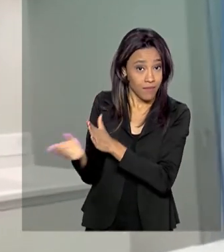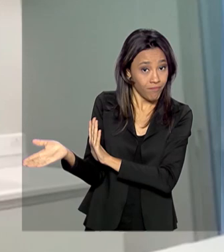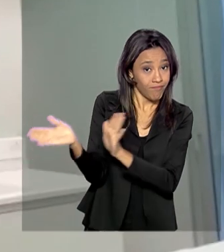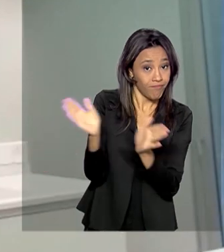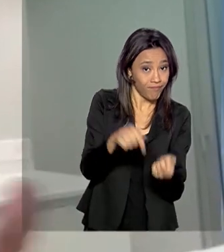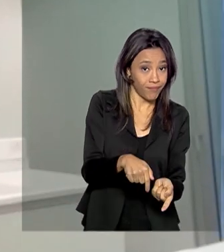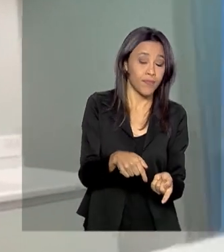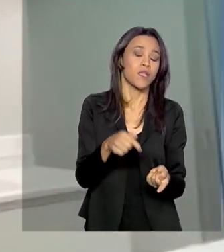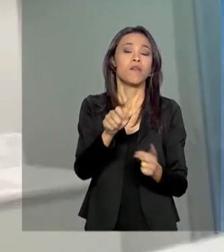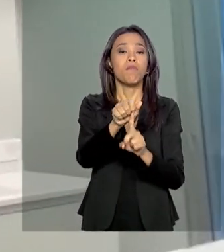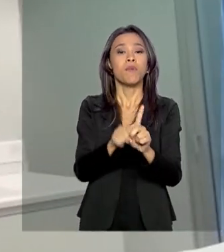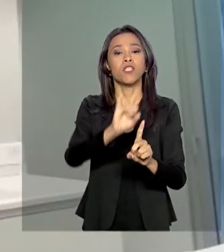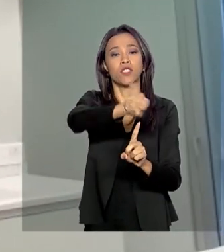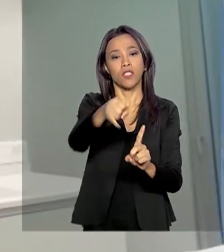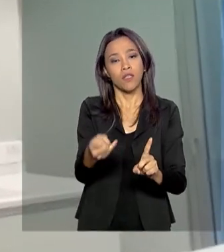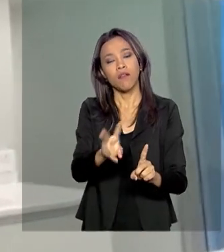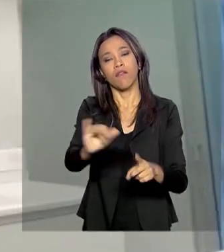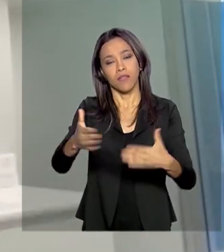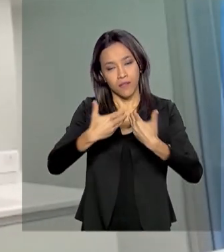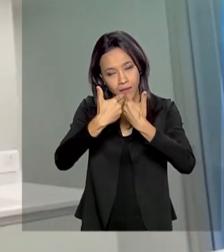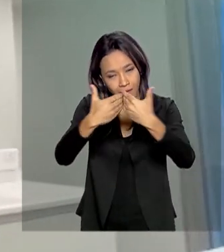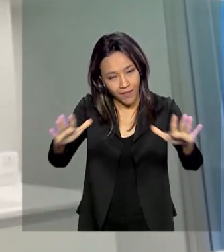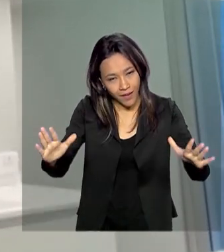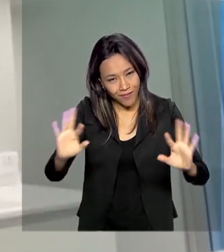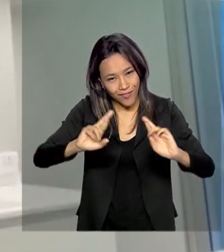Comandante Ferraz vai ser reinaugurada de cara nova.